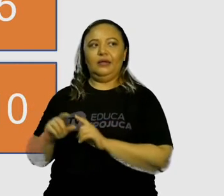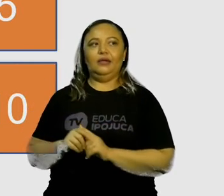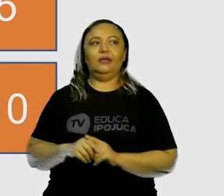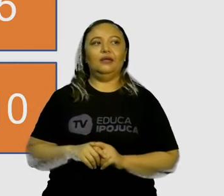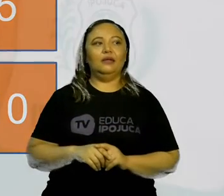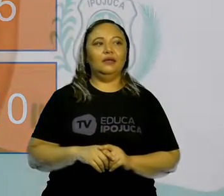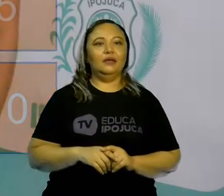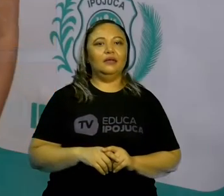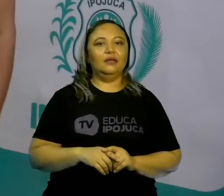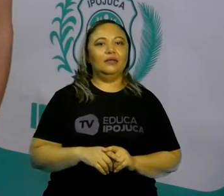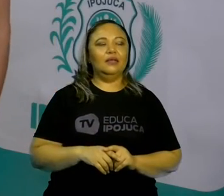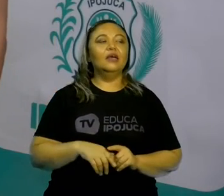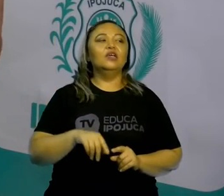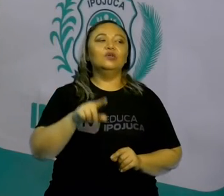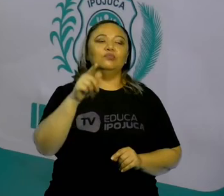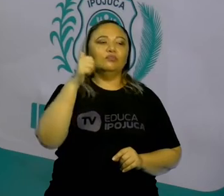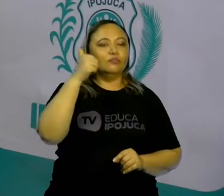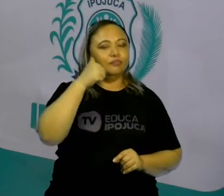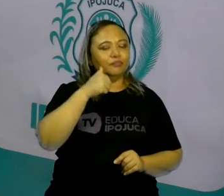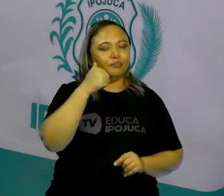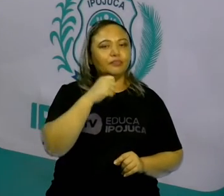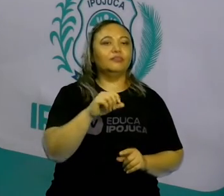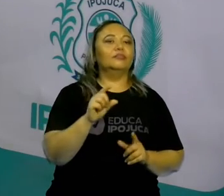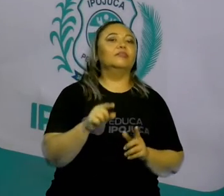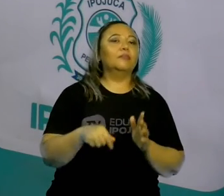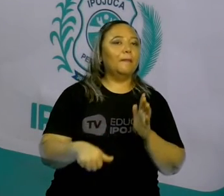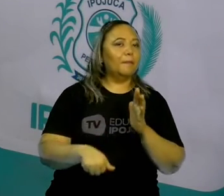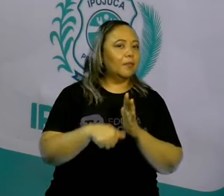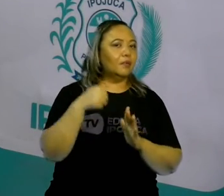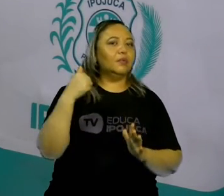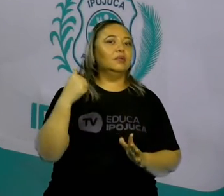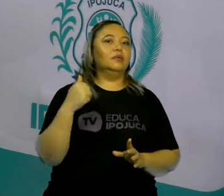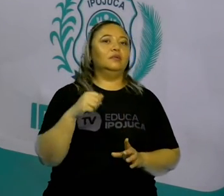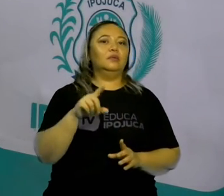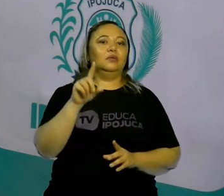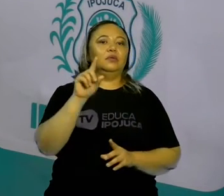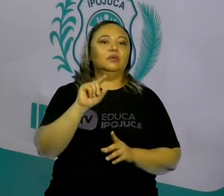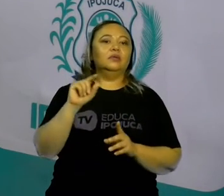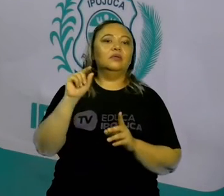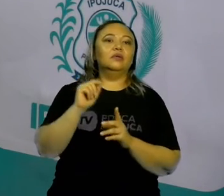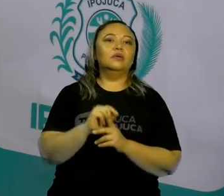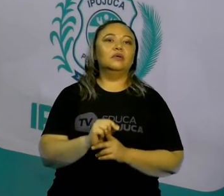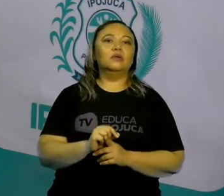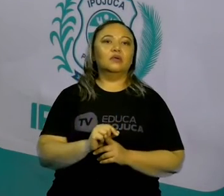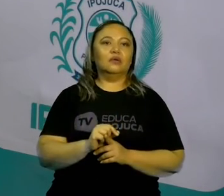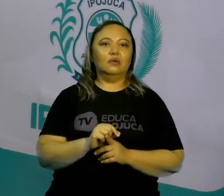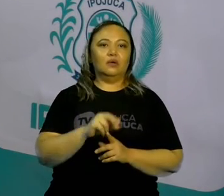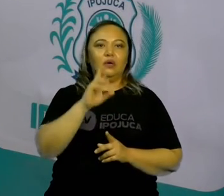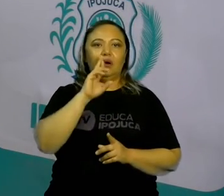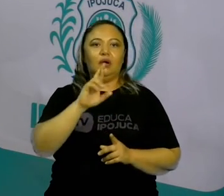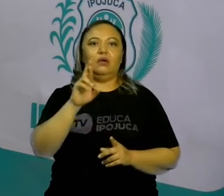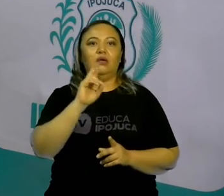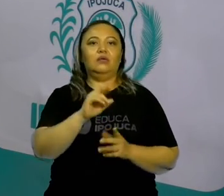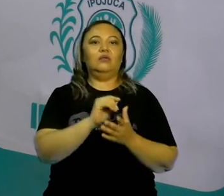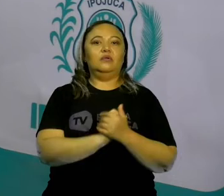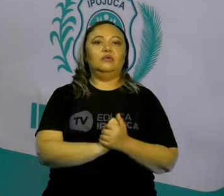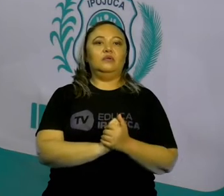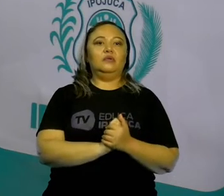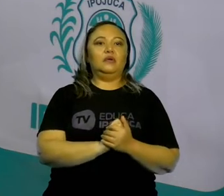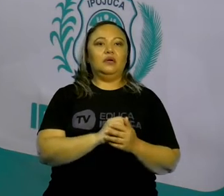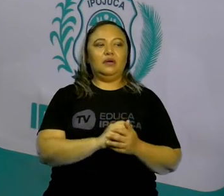Primeiro começa a Julieta aí, tá certo? Então, Julieta pode dizer qual a resposta. Ela